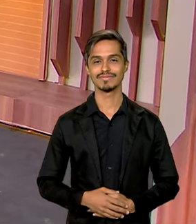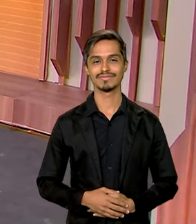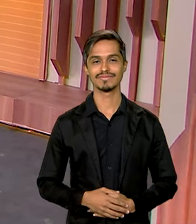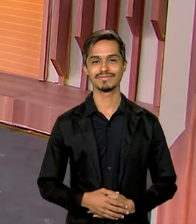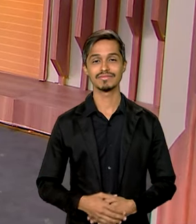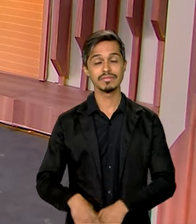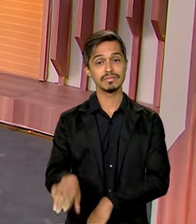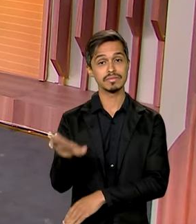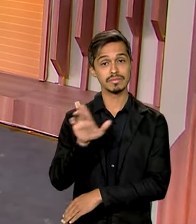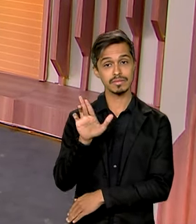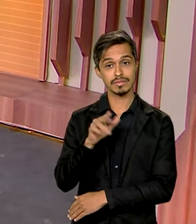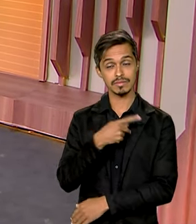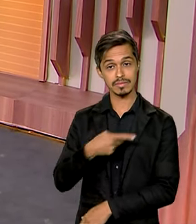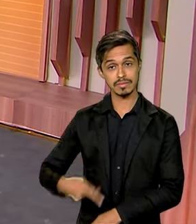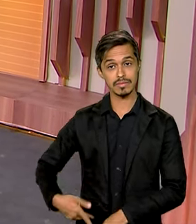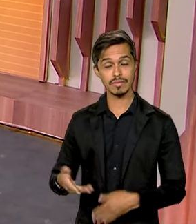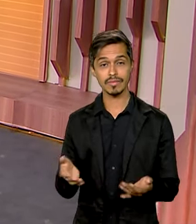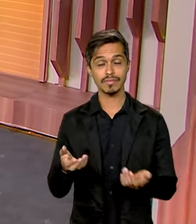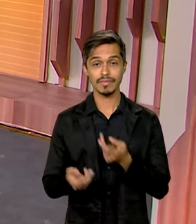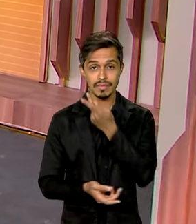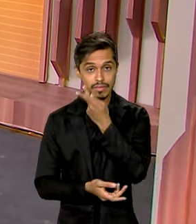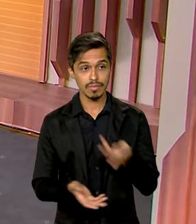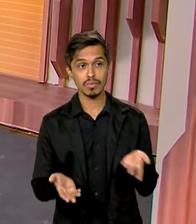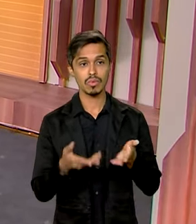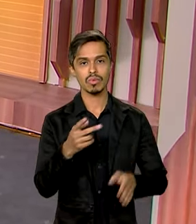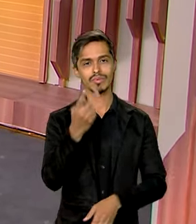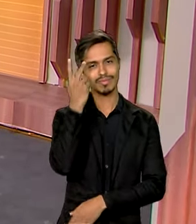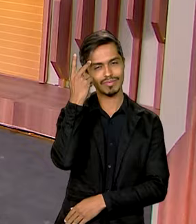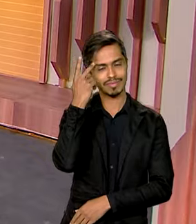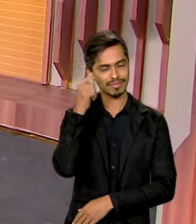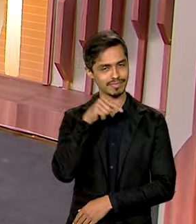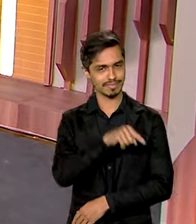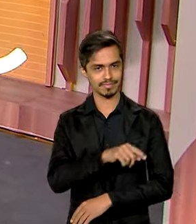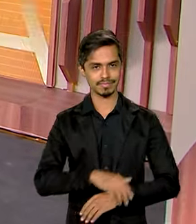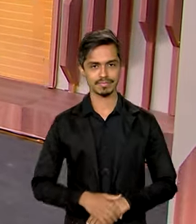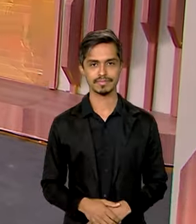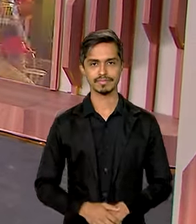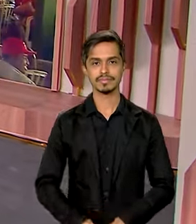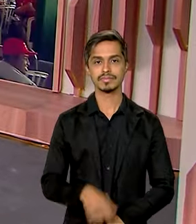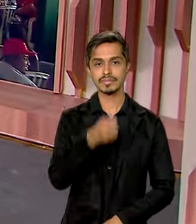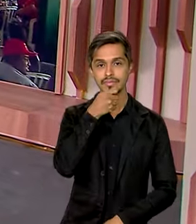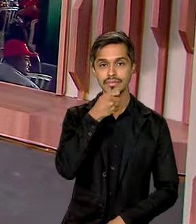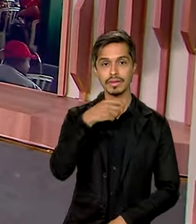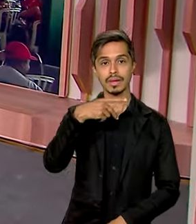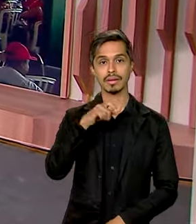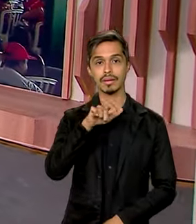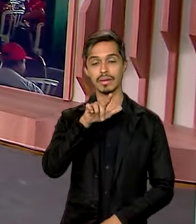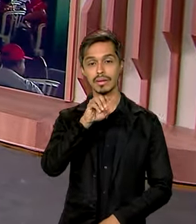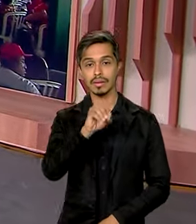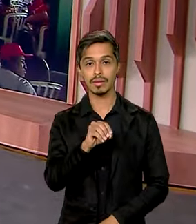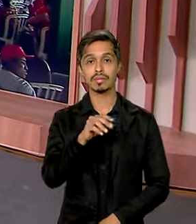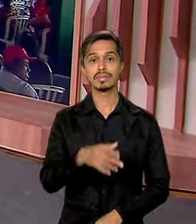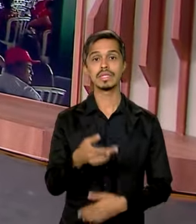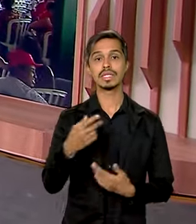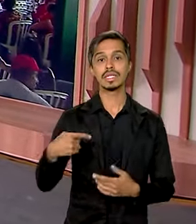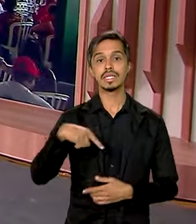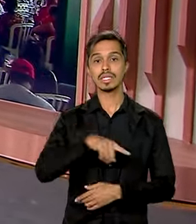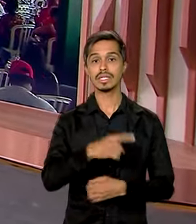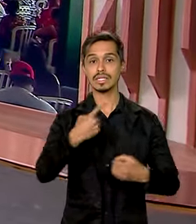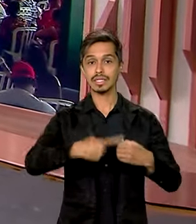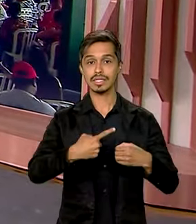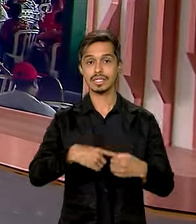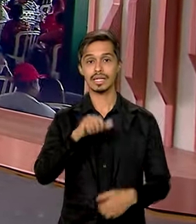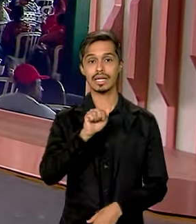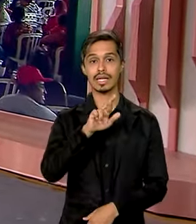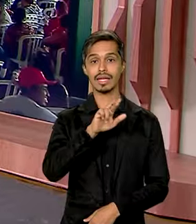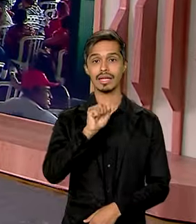O presidente Lula visita hoje o estado de São Paulo. O repórter Pablo Mundim está lá na cidade de Araraquara. Tem